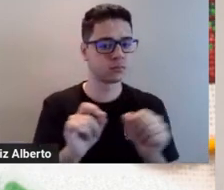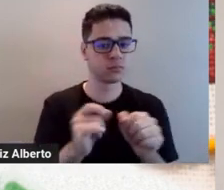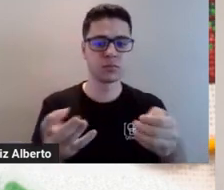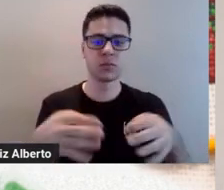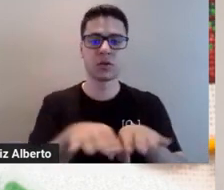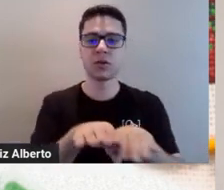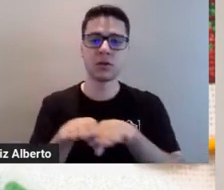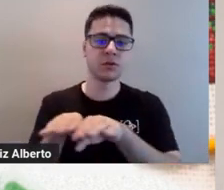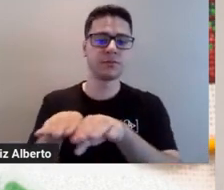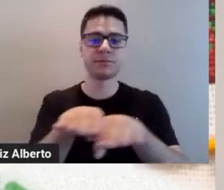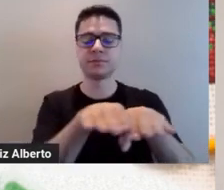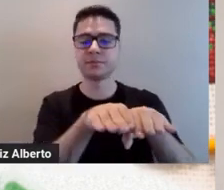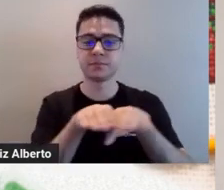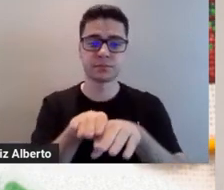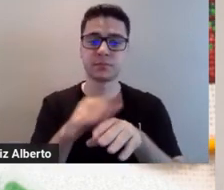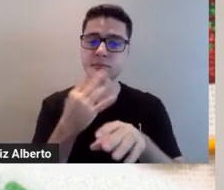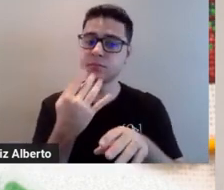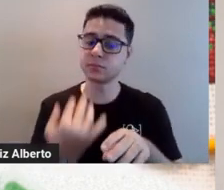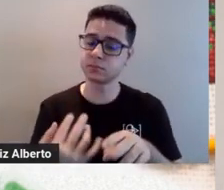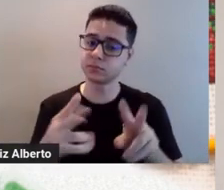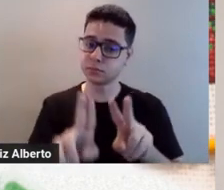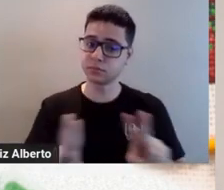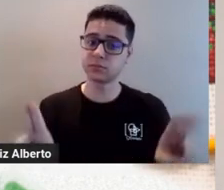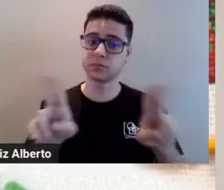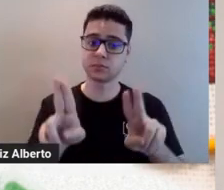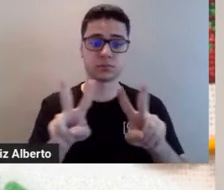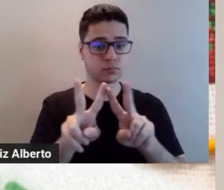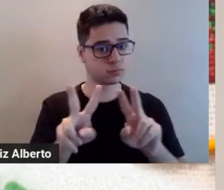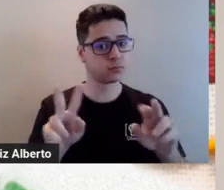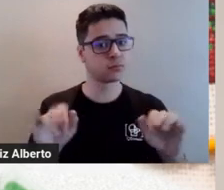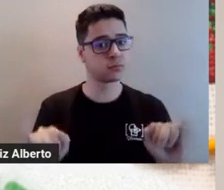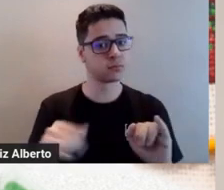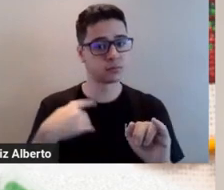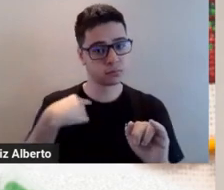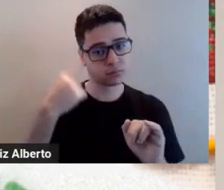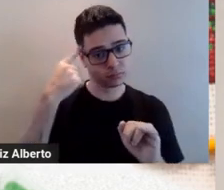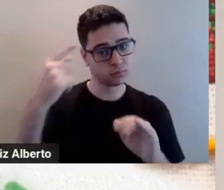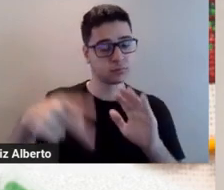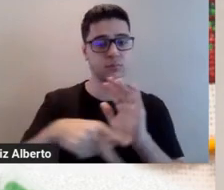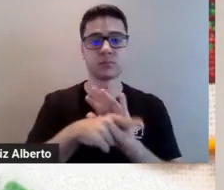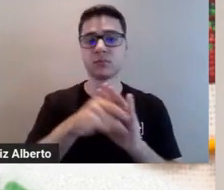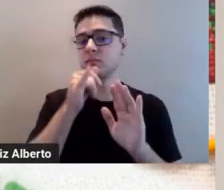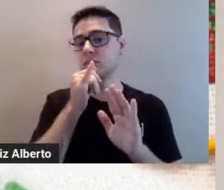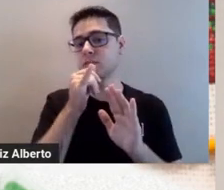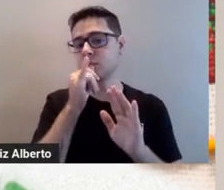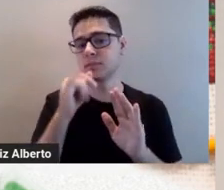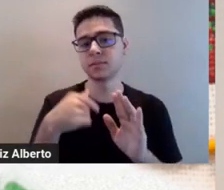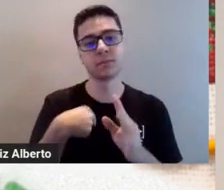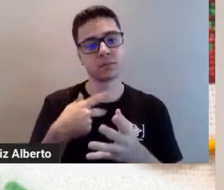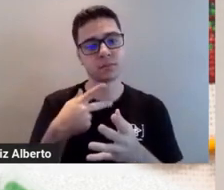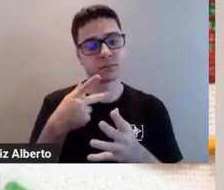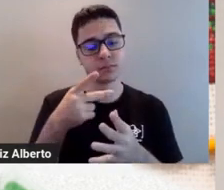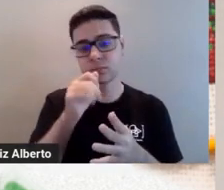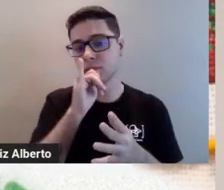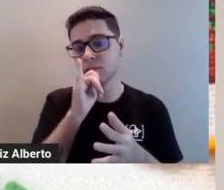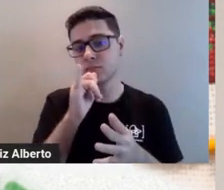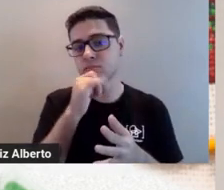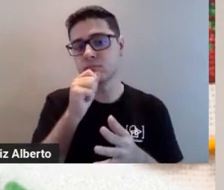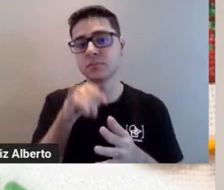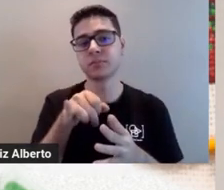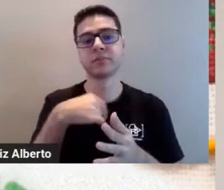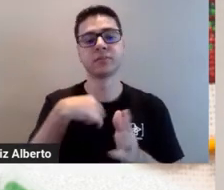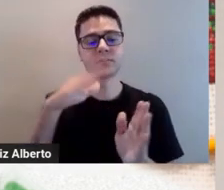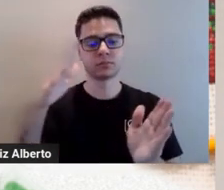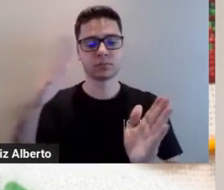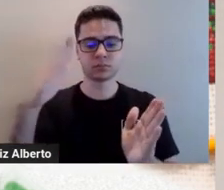de cores, que a gente vai utilizar essa ideia no bordado. Então, se eu virar ele ali um pouquinho, eu consigo fazer